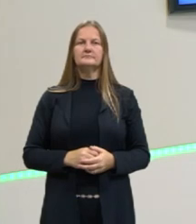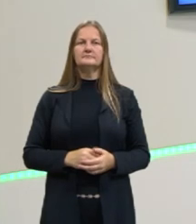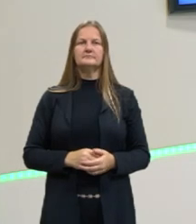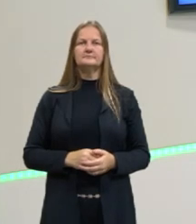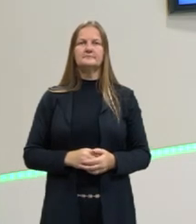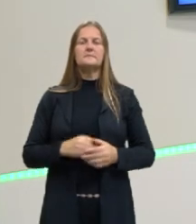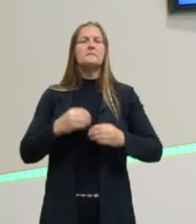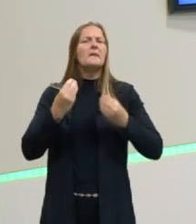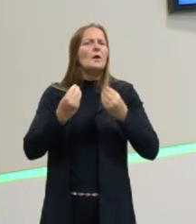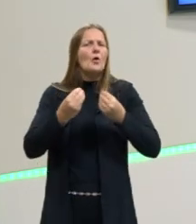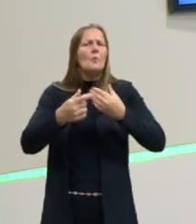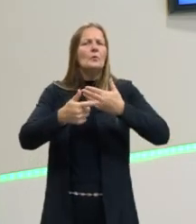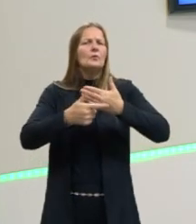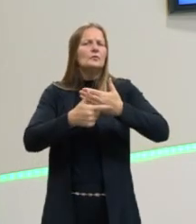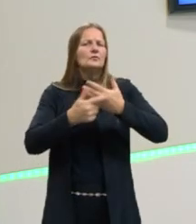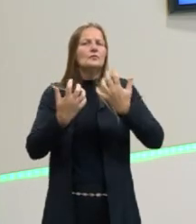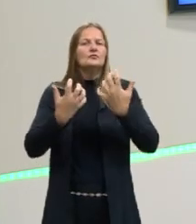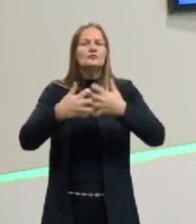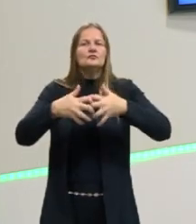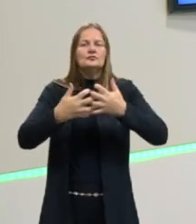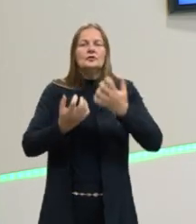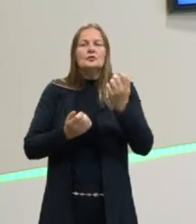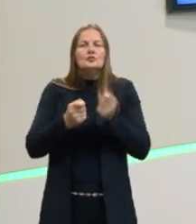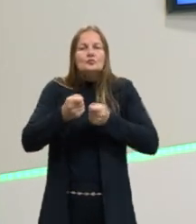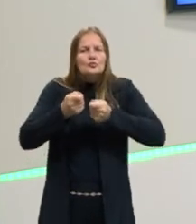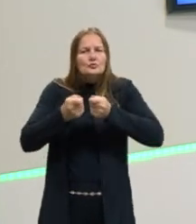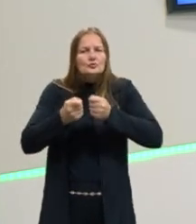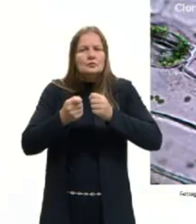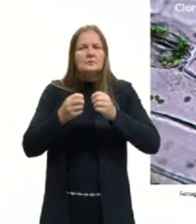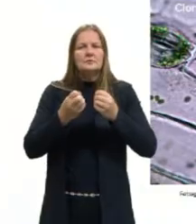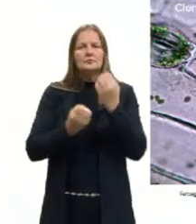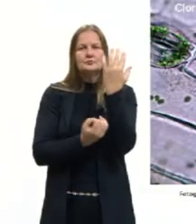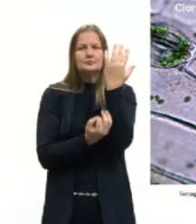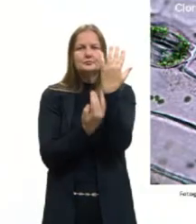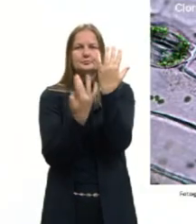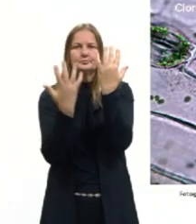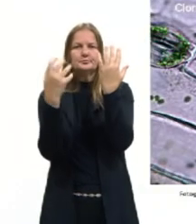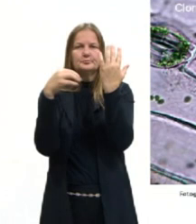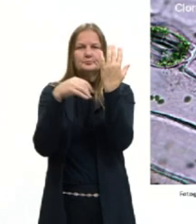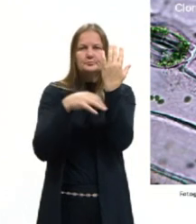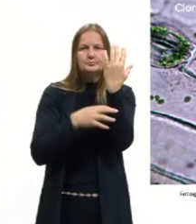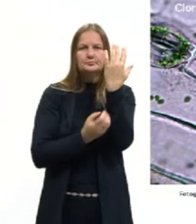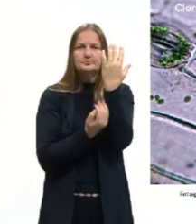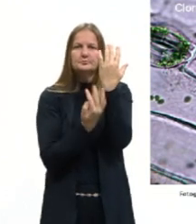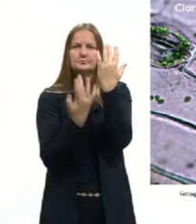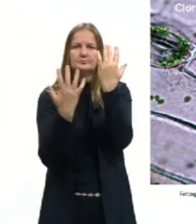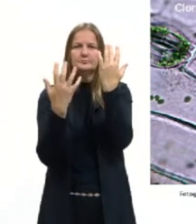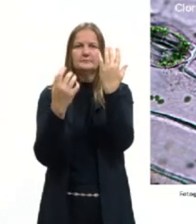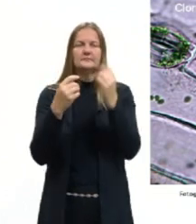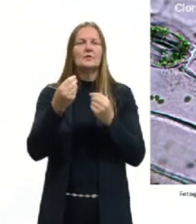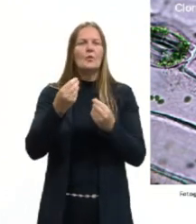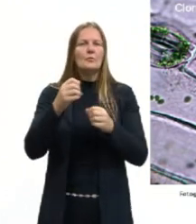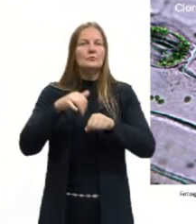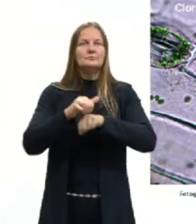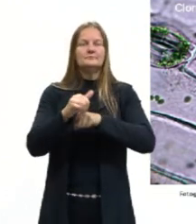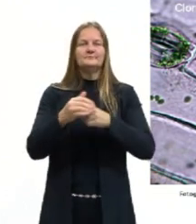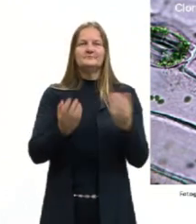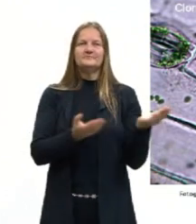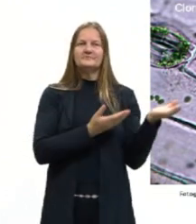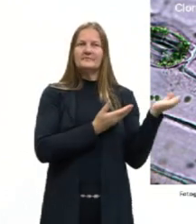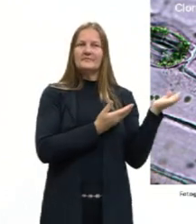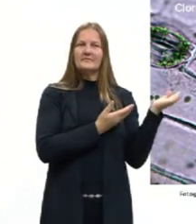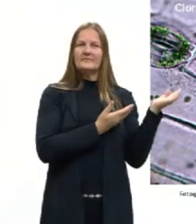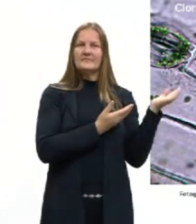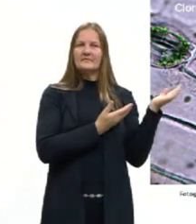Mecanismos de controle de transpiração. Então, acontece um aumento